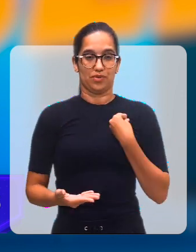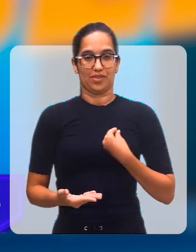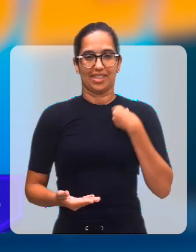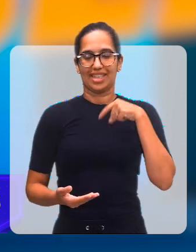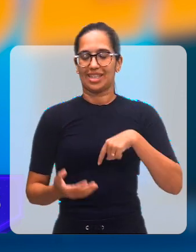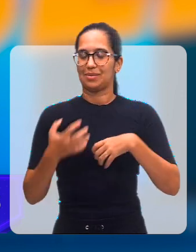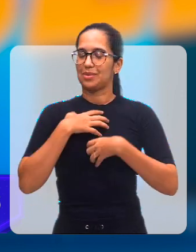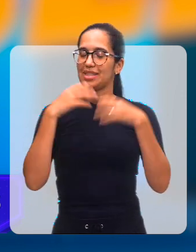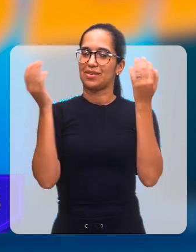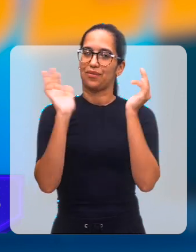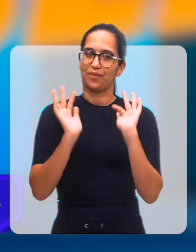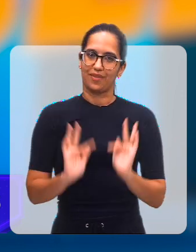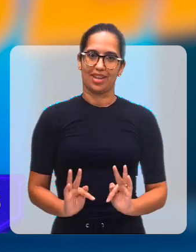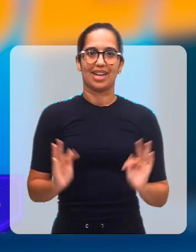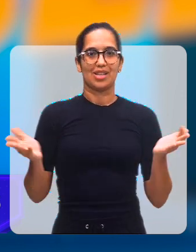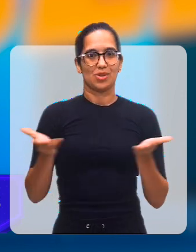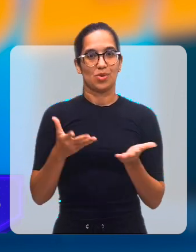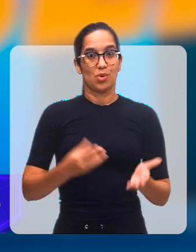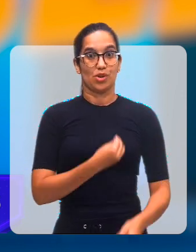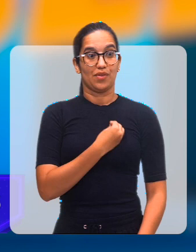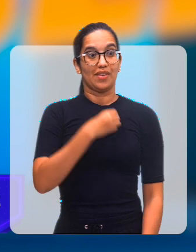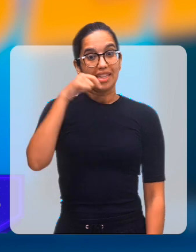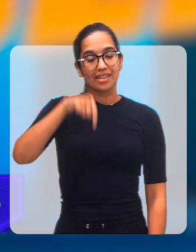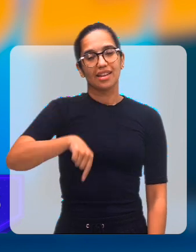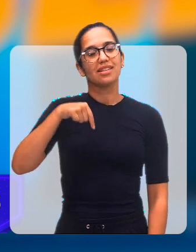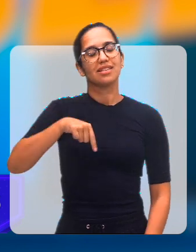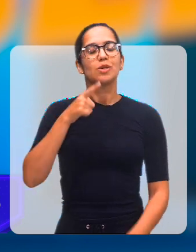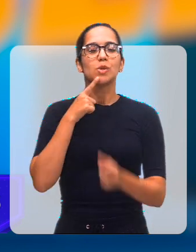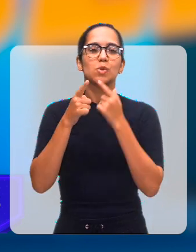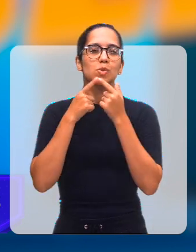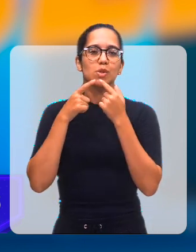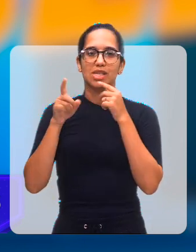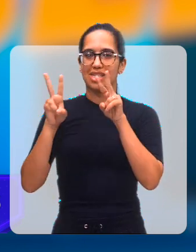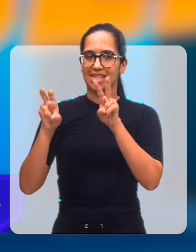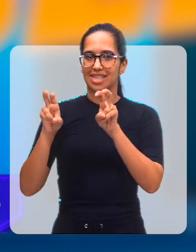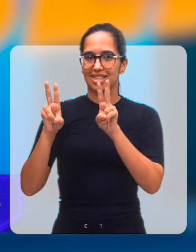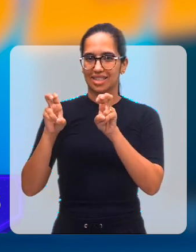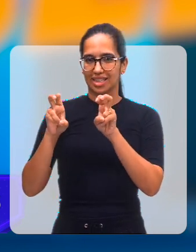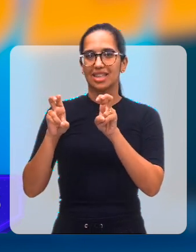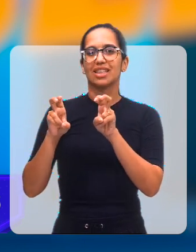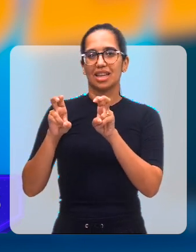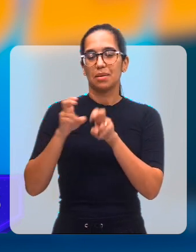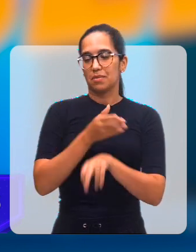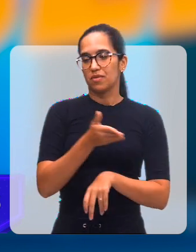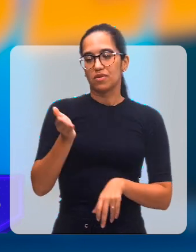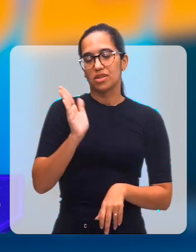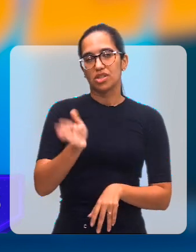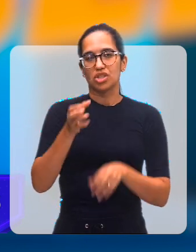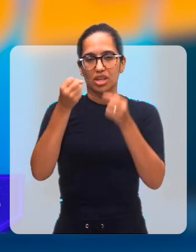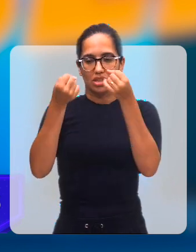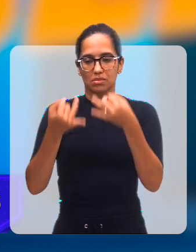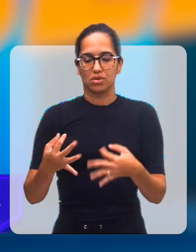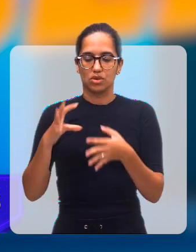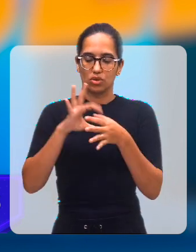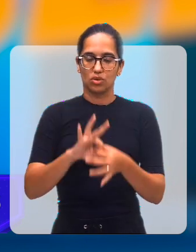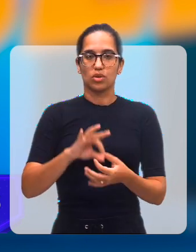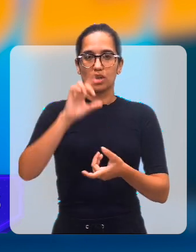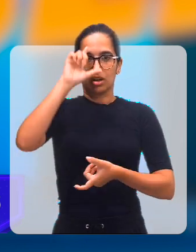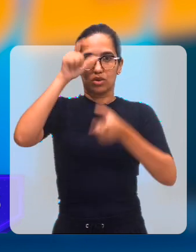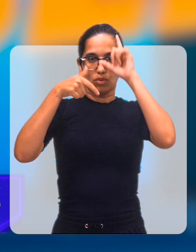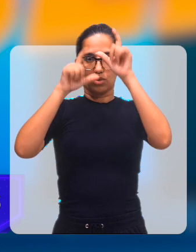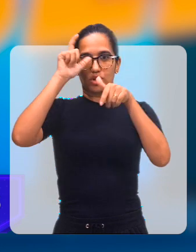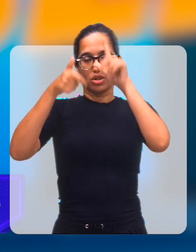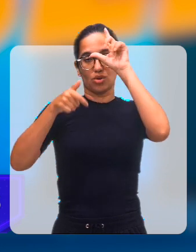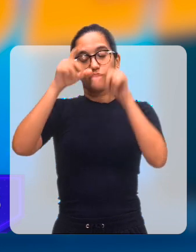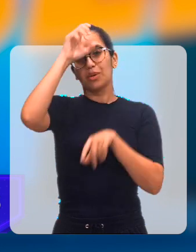Obrigada pelo convite. É um prazer estar aqui para a gente tratar um pouco dessa área, como você falou,